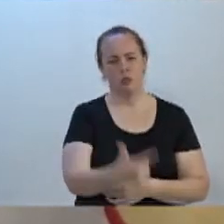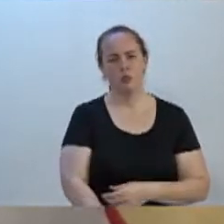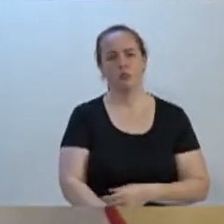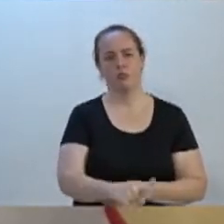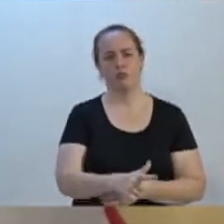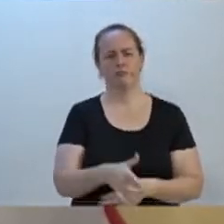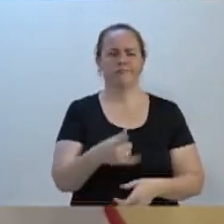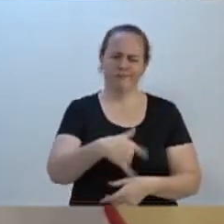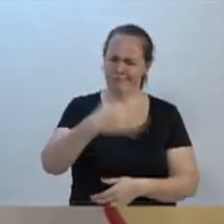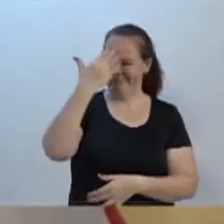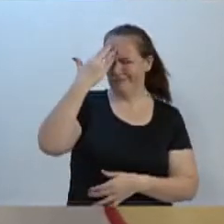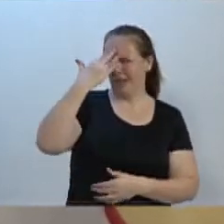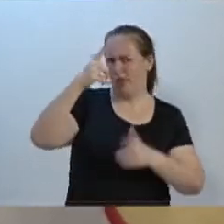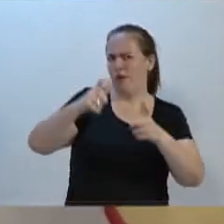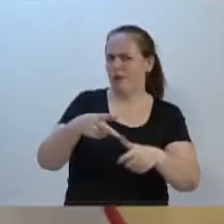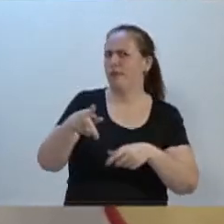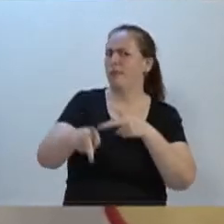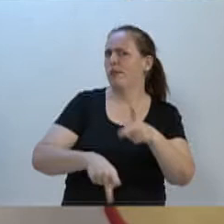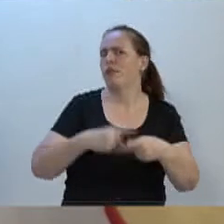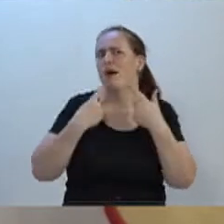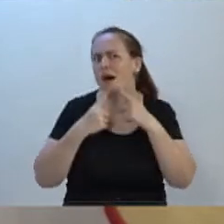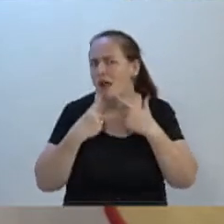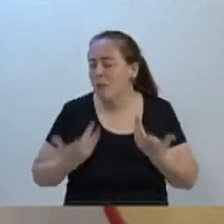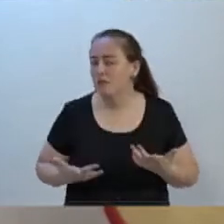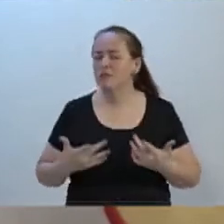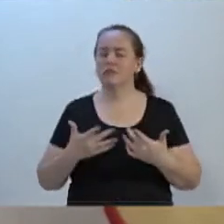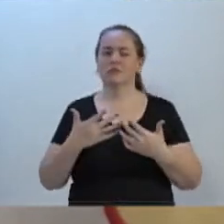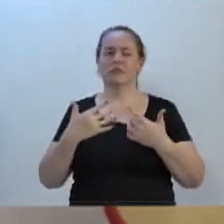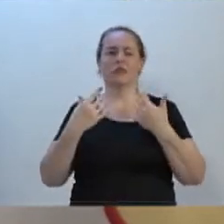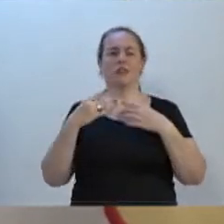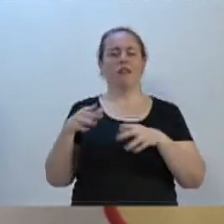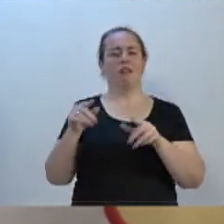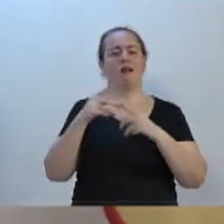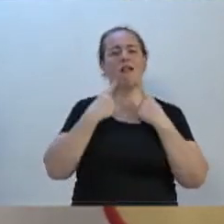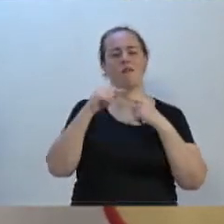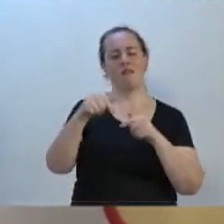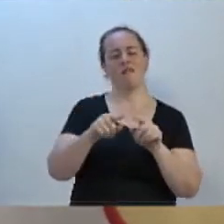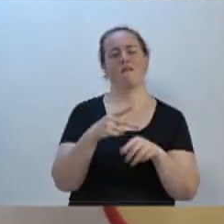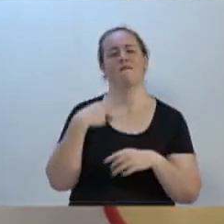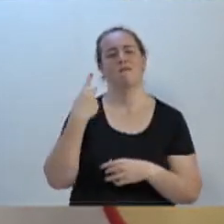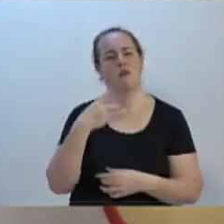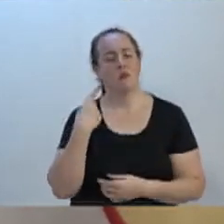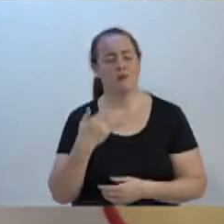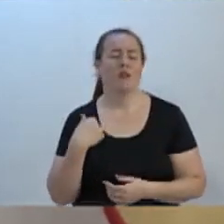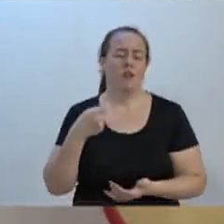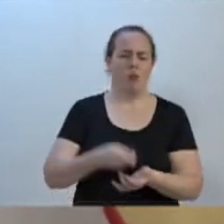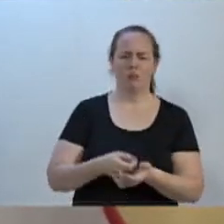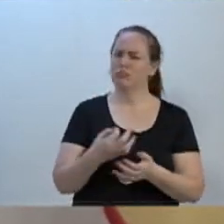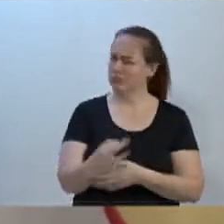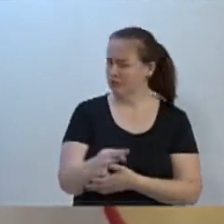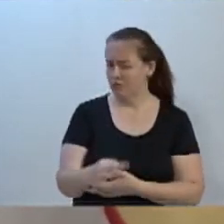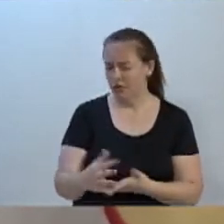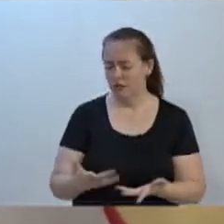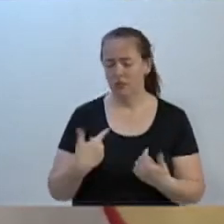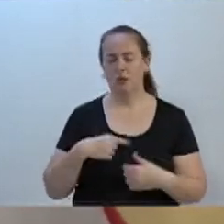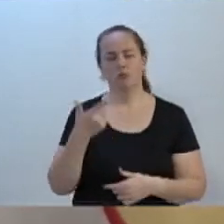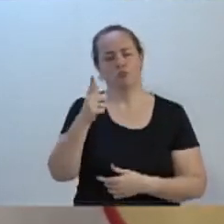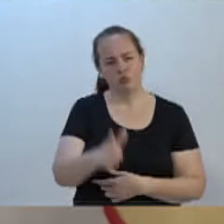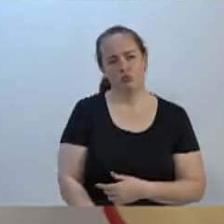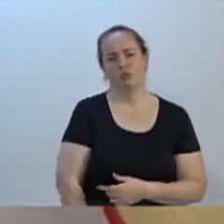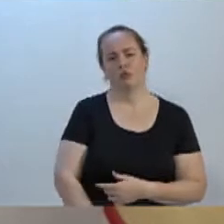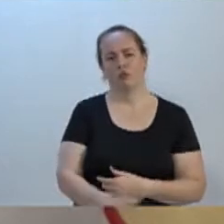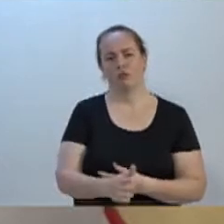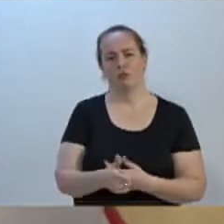d'água. E vocês sabem aonde a população bate? com razão, na porta do vereador. E cobram com razão. Então eu estou aqui de novo,